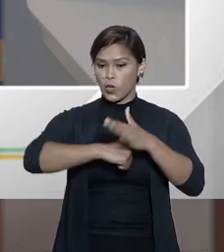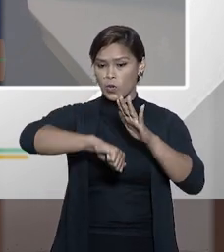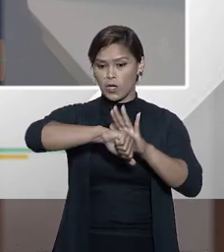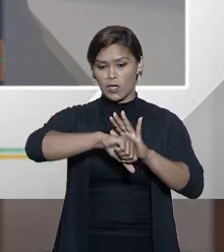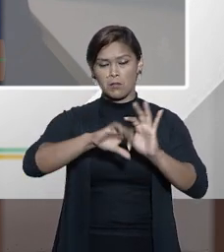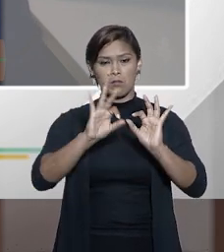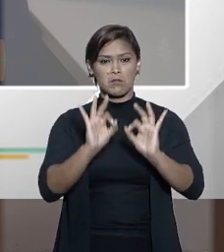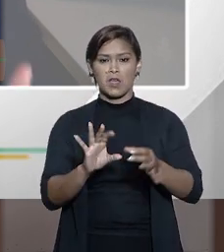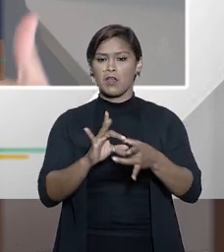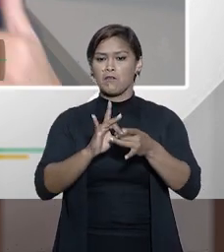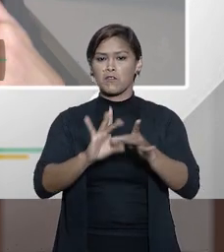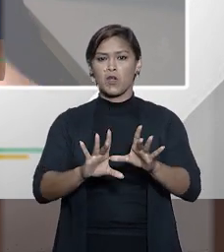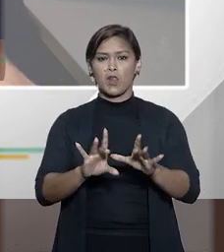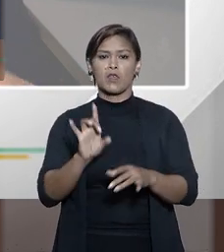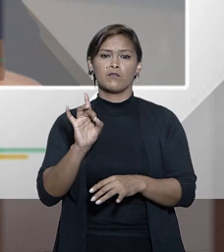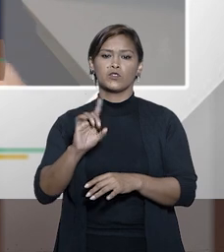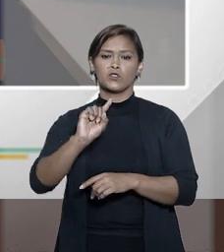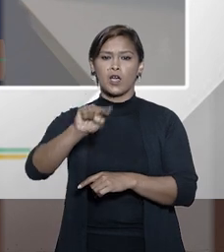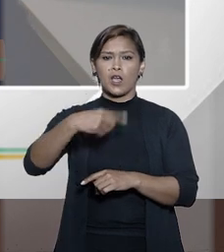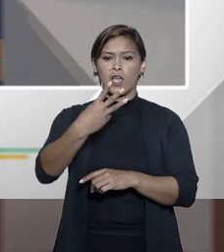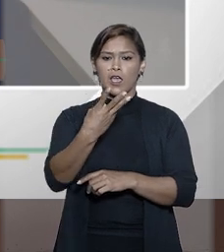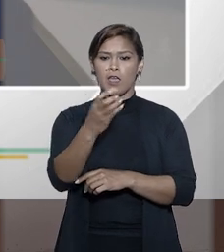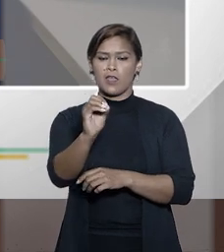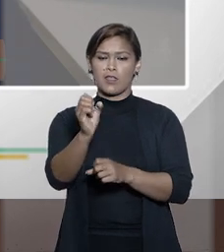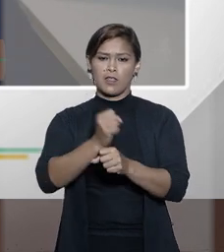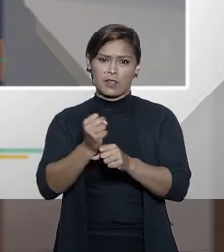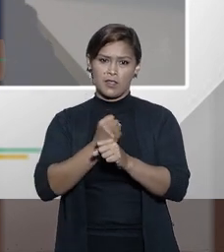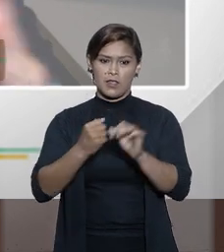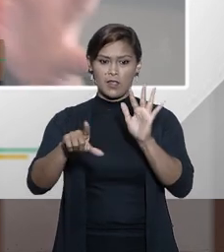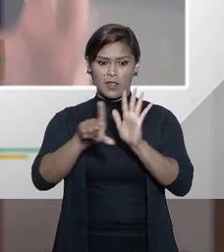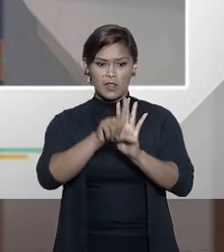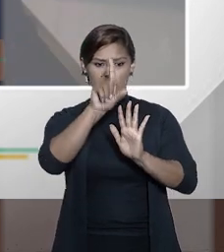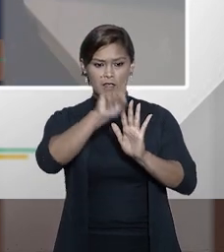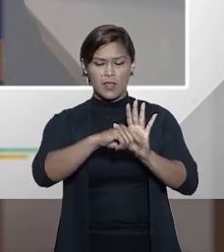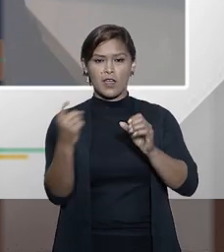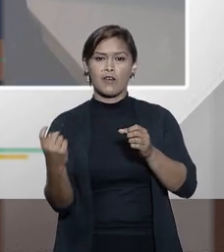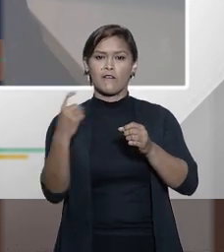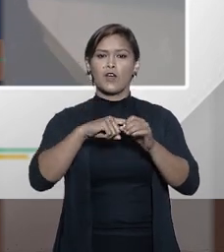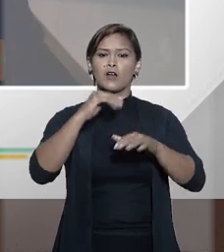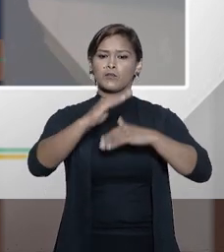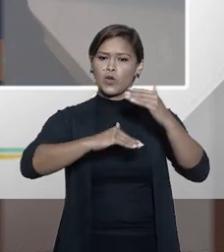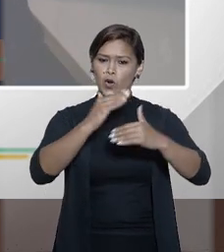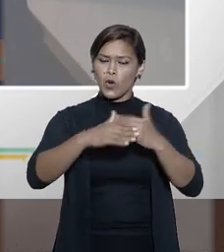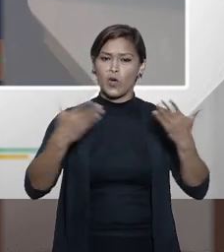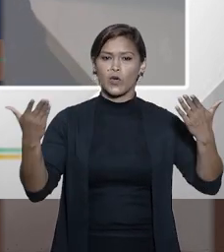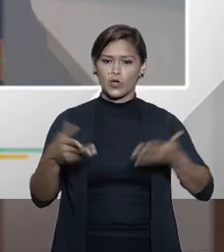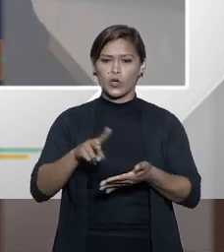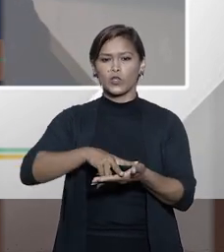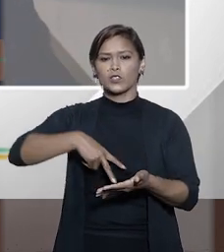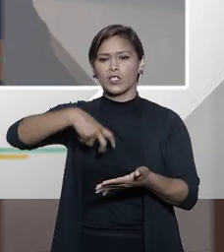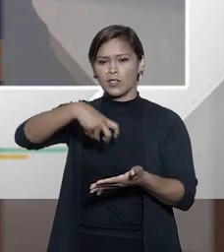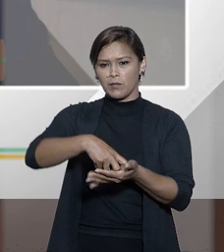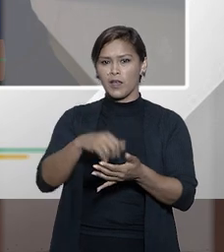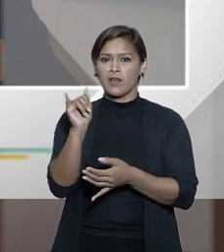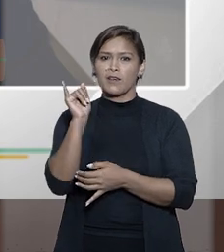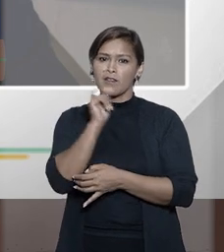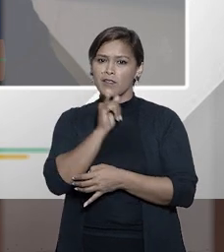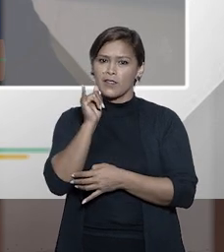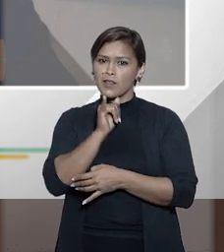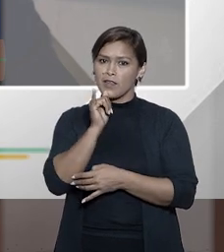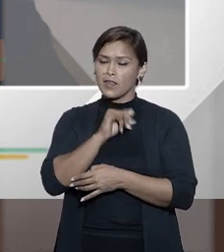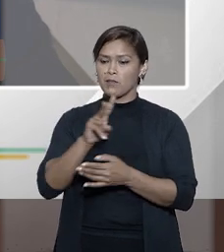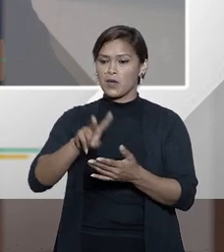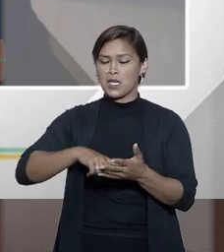o indivíduo ficou impune e somente por conta dessa lei brasileira que esse caso se desenrolou e ele cumpre pena hoje na Alemanha